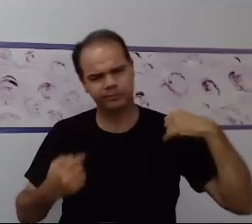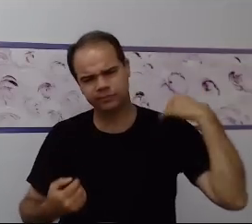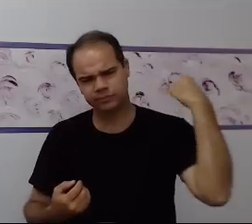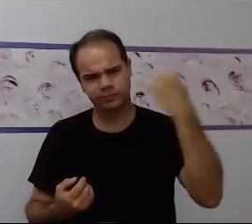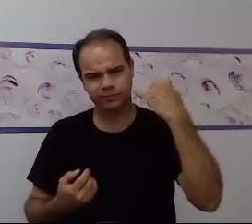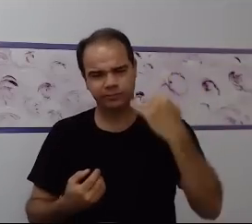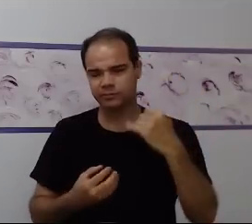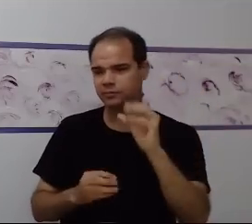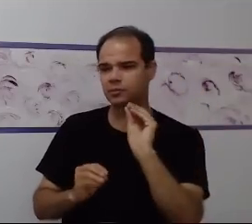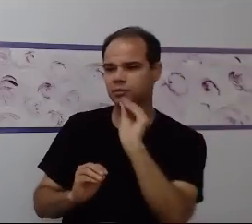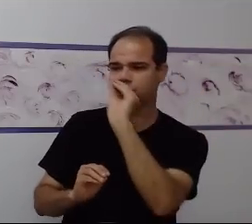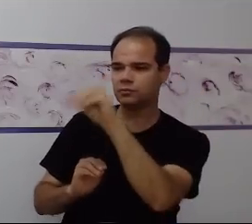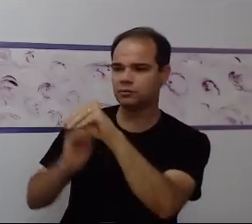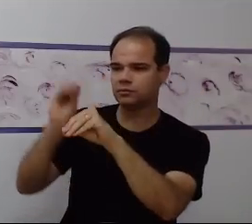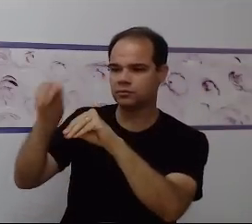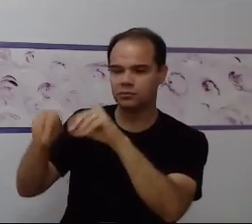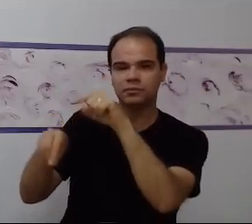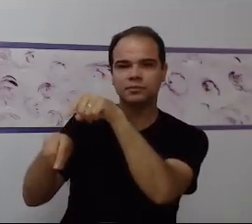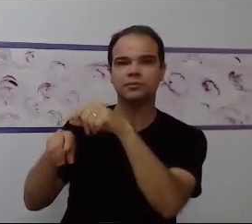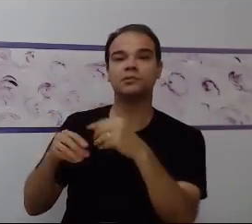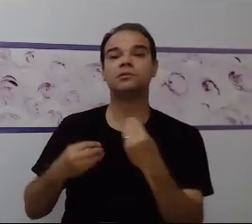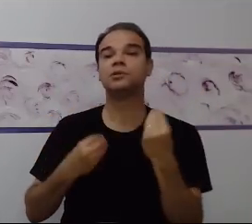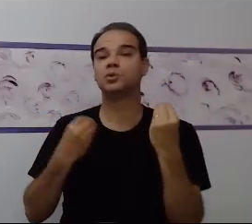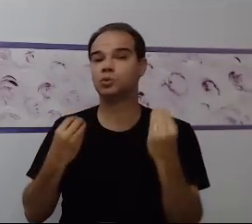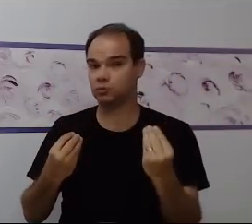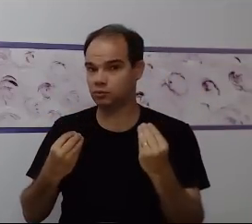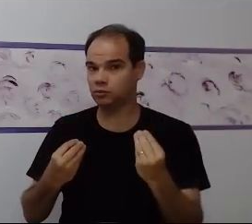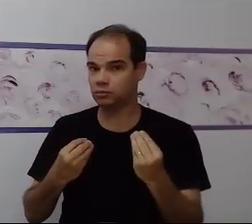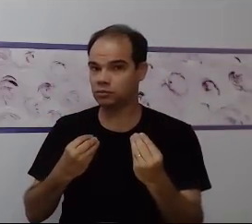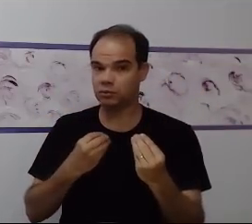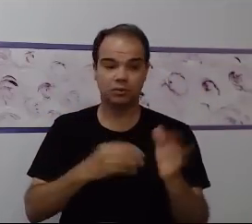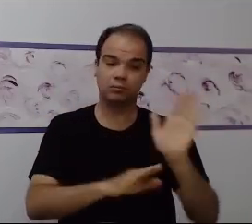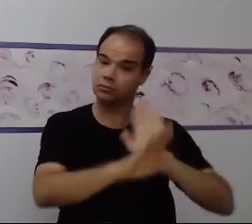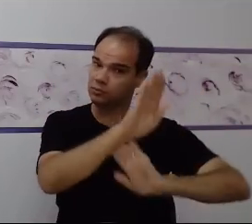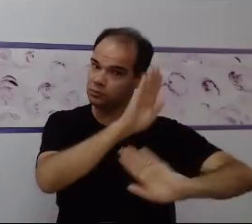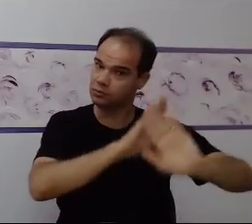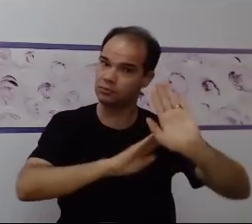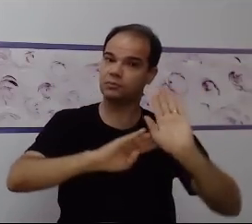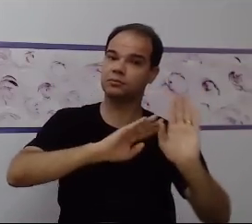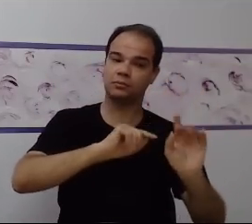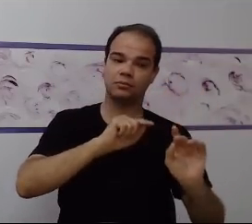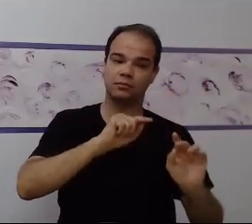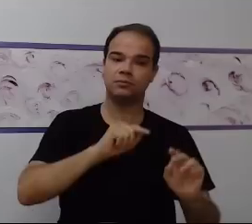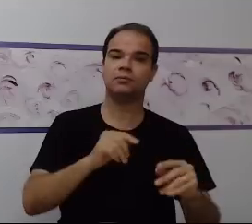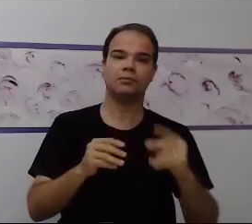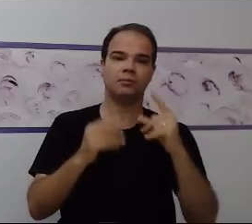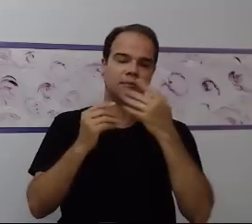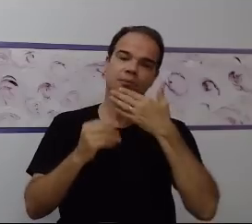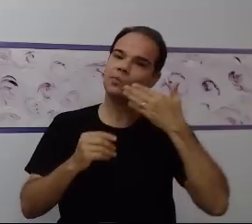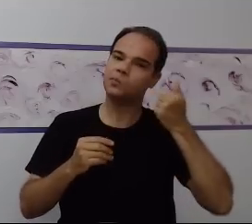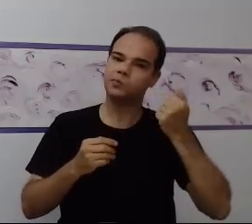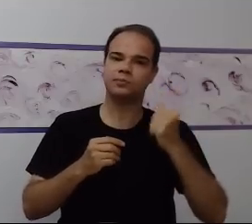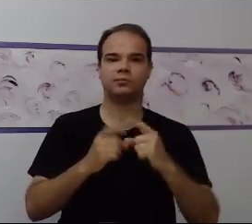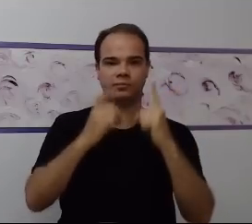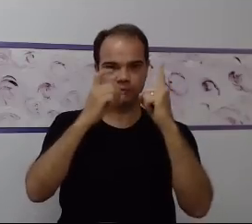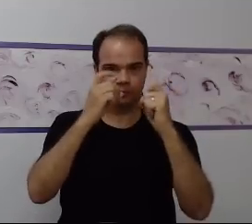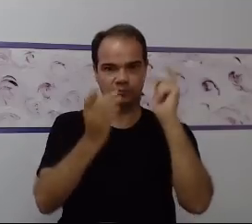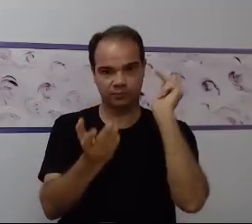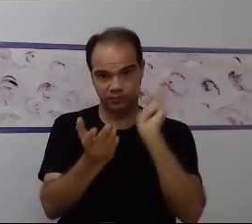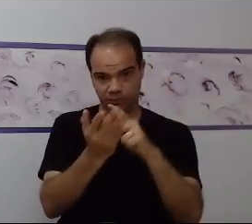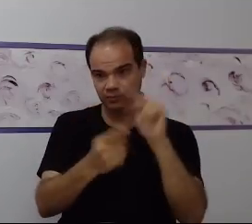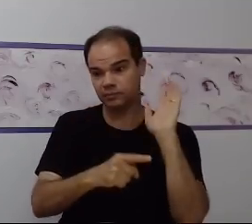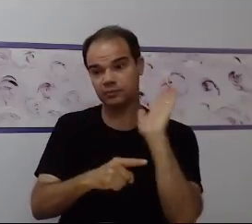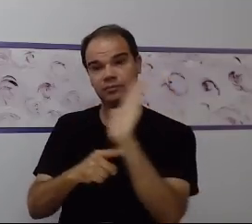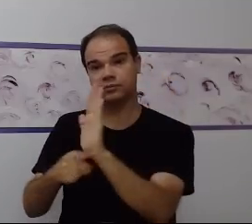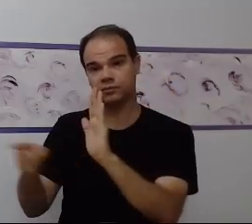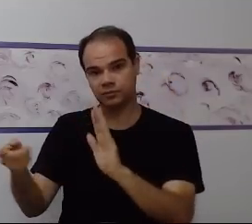é cometida de comprometimento quando se fala de deficiência intelectual. Então essa memória também é prejudicada. E como que ele vai lembrar de uma